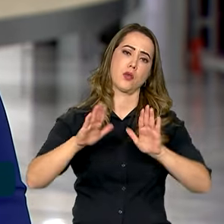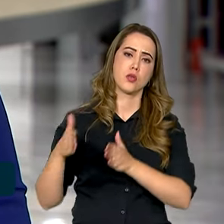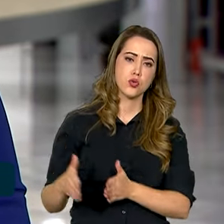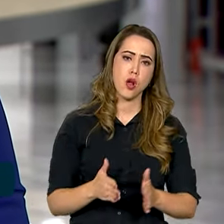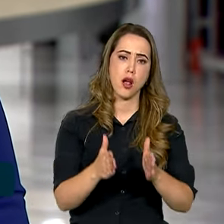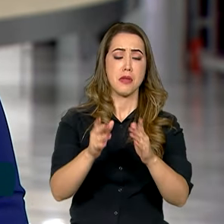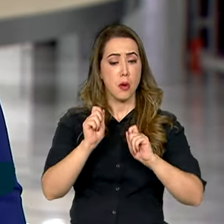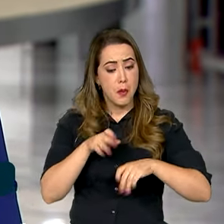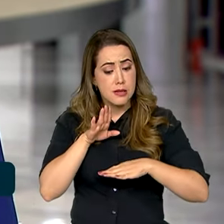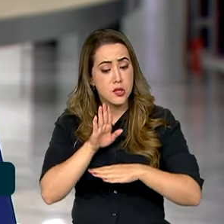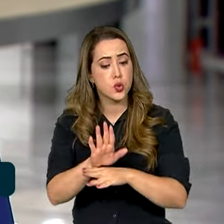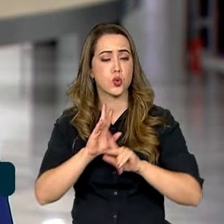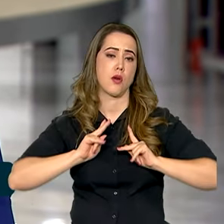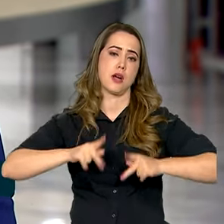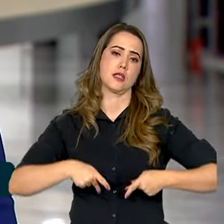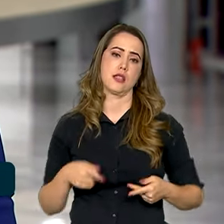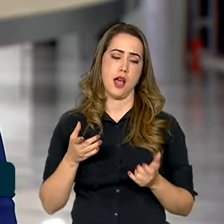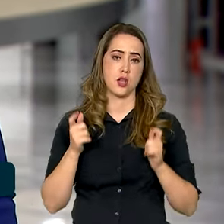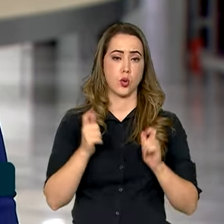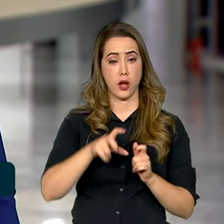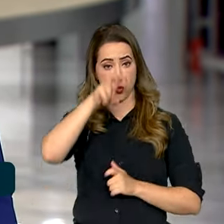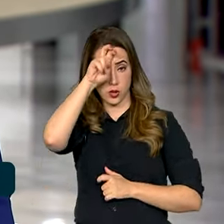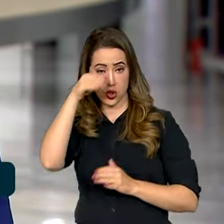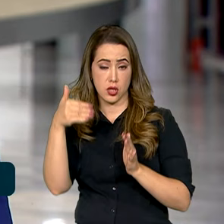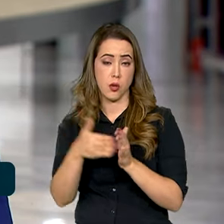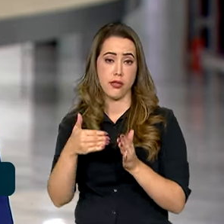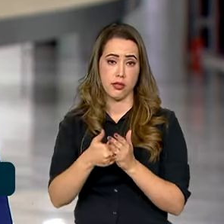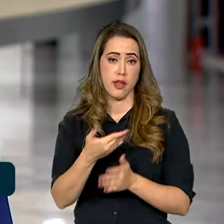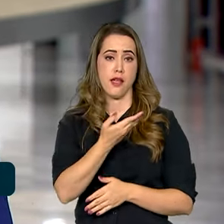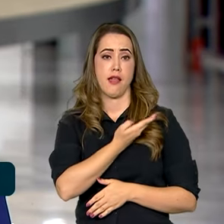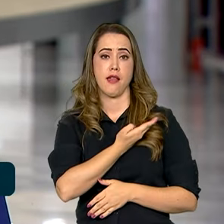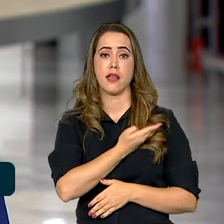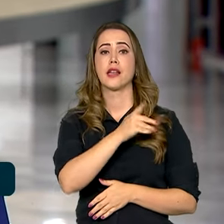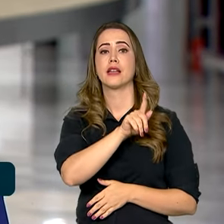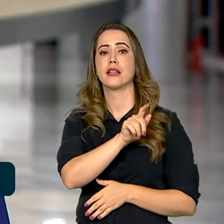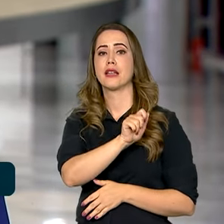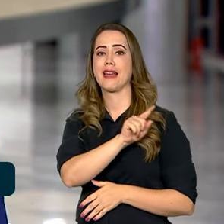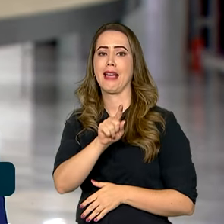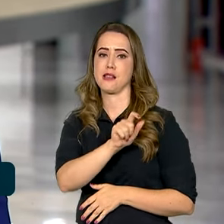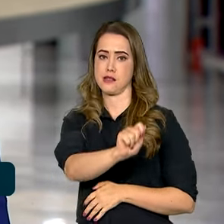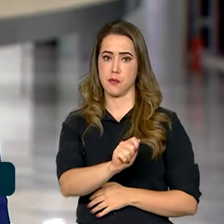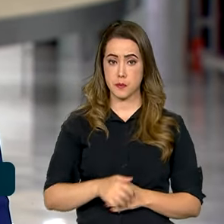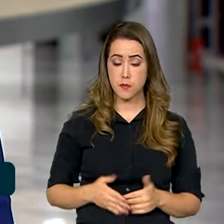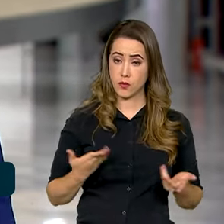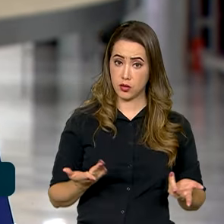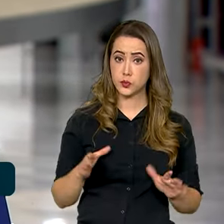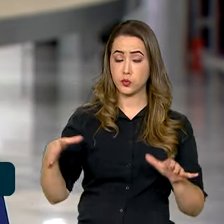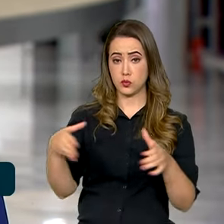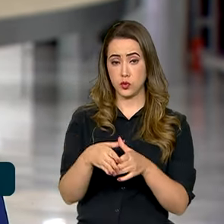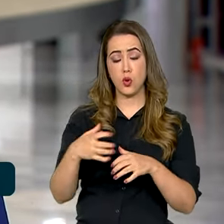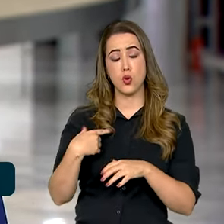corredor humanitário entre a faixa de Gaza e o Egito. Na presidência do Conselho de Segurança da ONU, a diplomacia brasileira